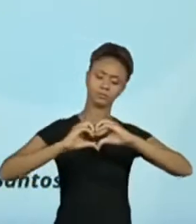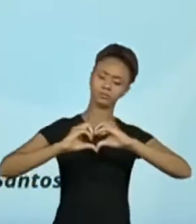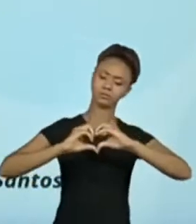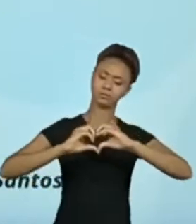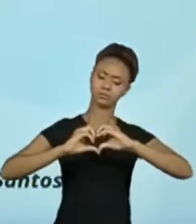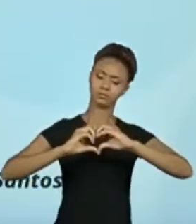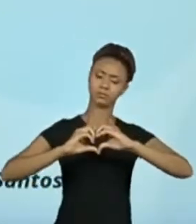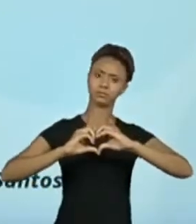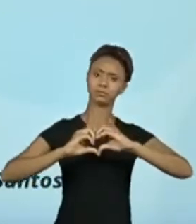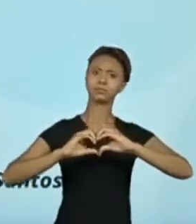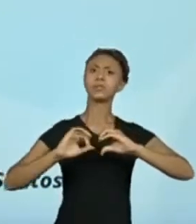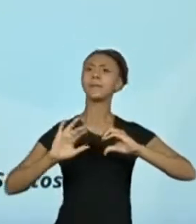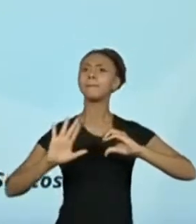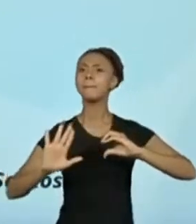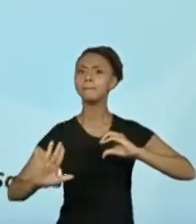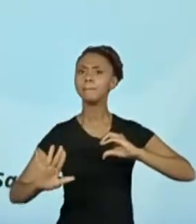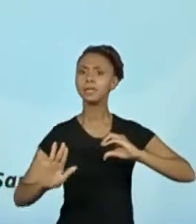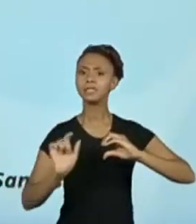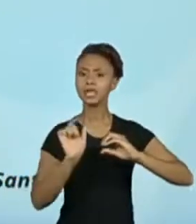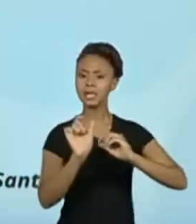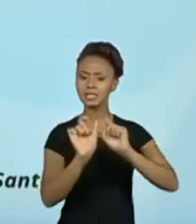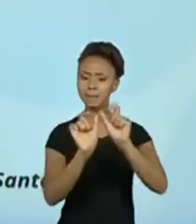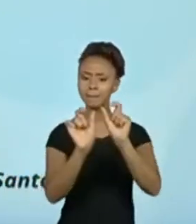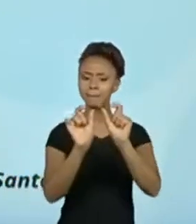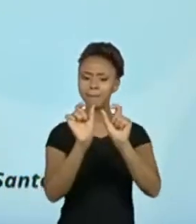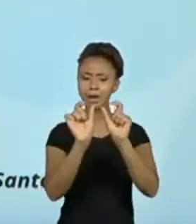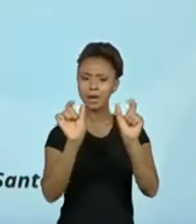está escrito está relacionado a essa figura?